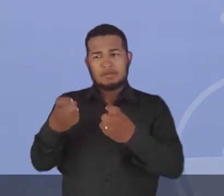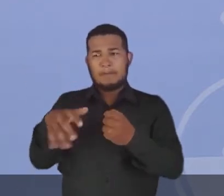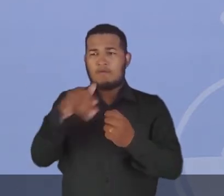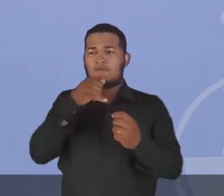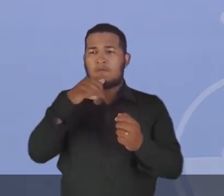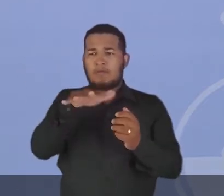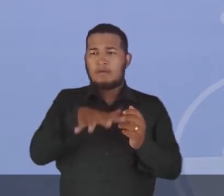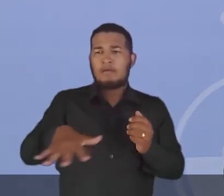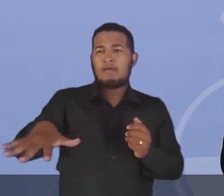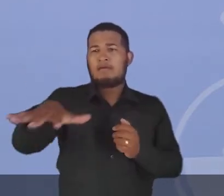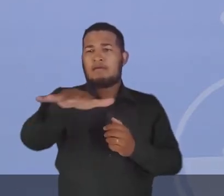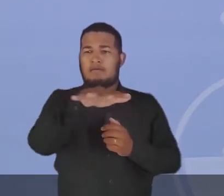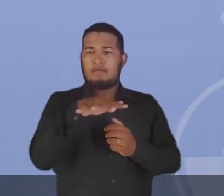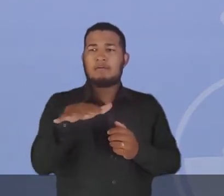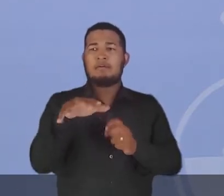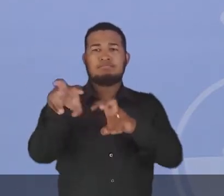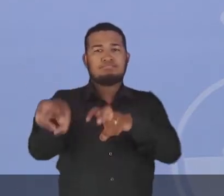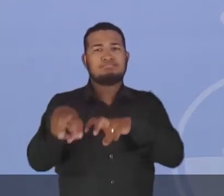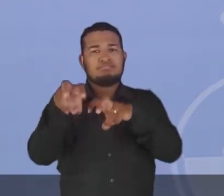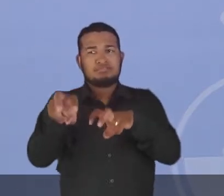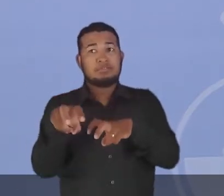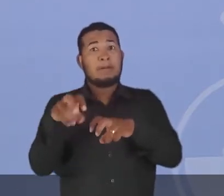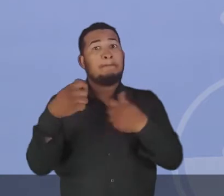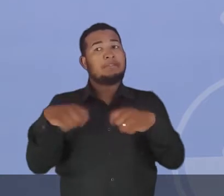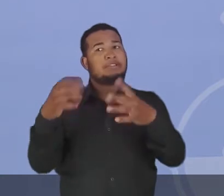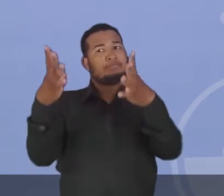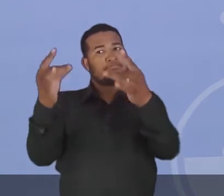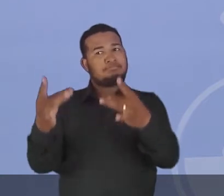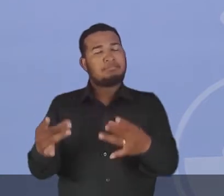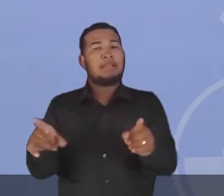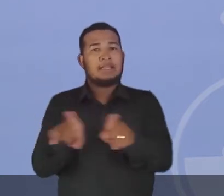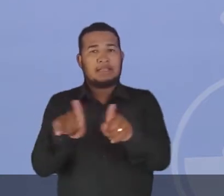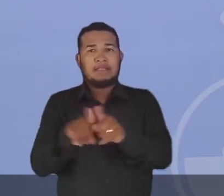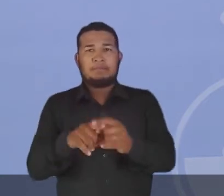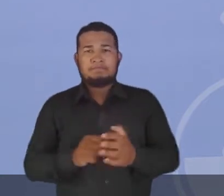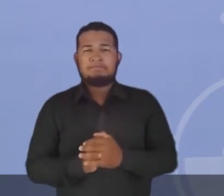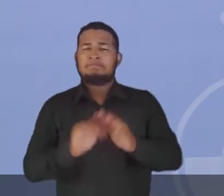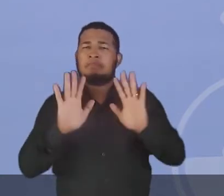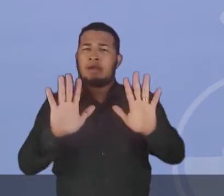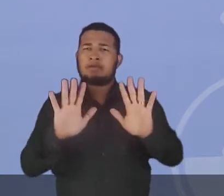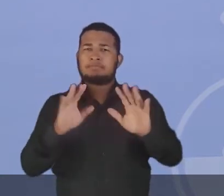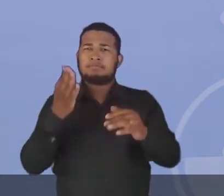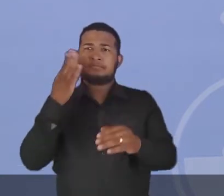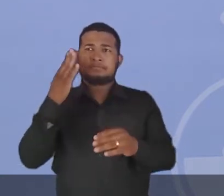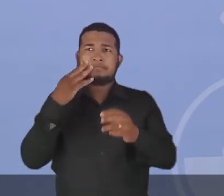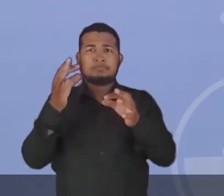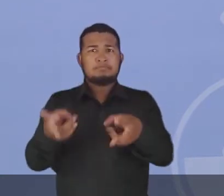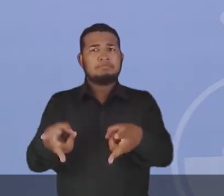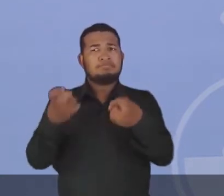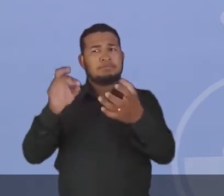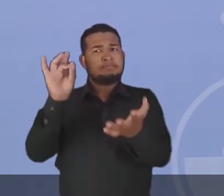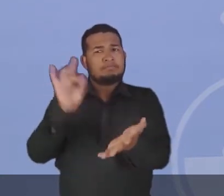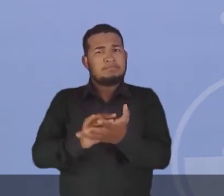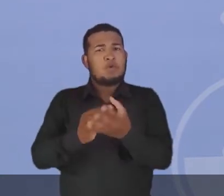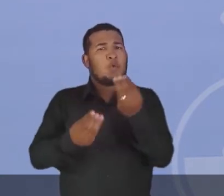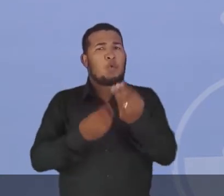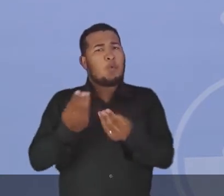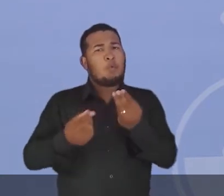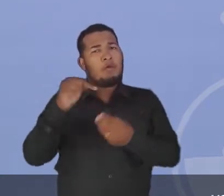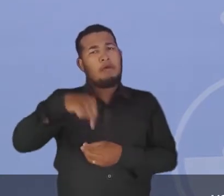o campo, não podemos esquecer de analisar também esses aspectos. Mas, para chamar a atenção da agricultura